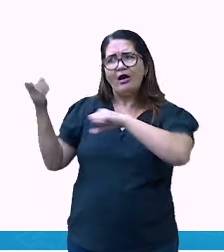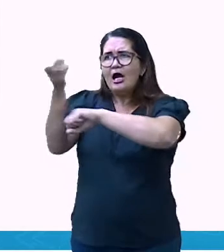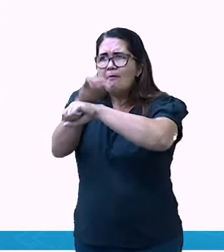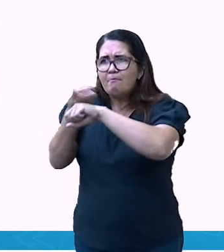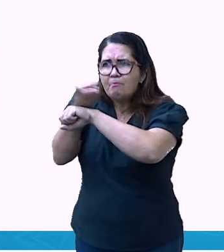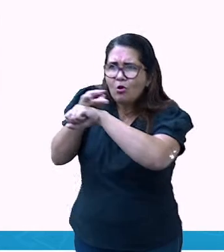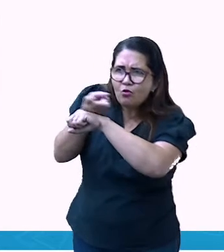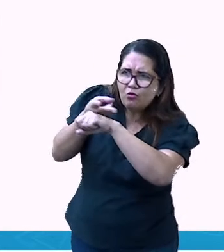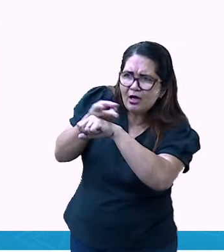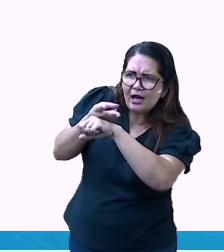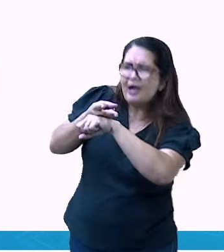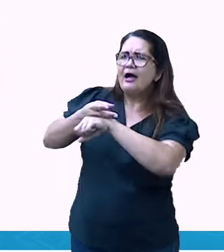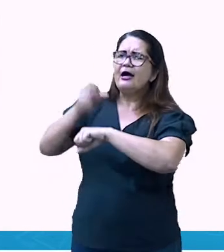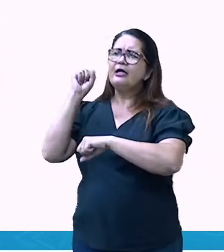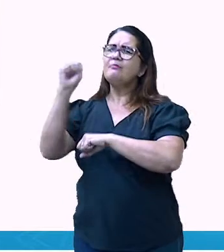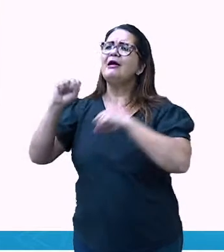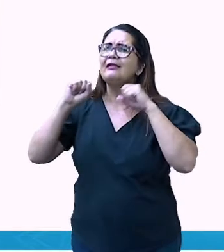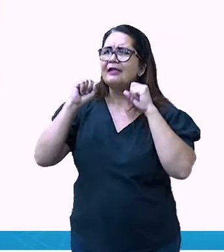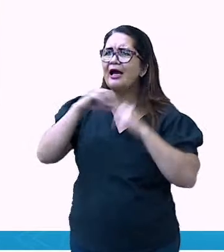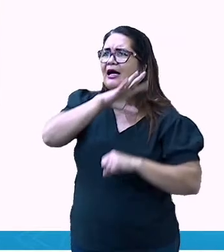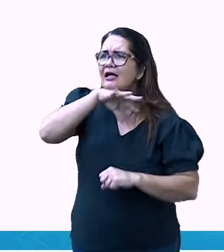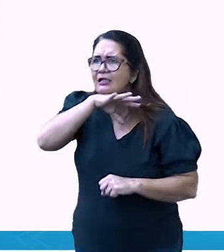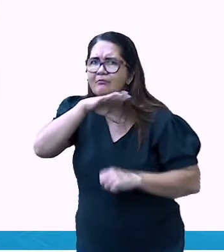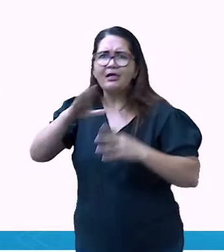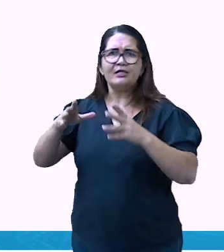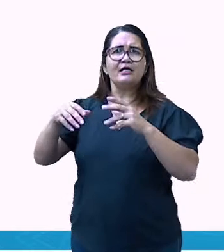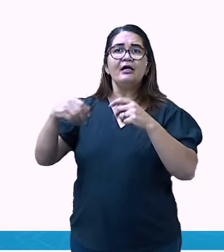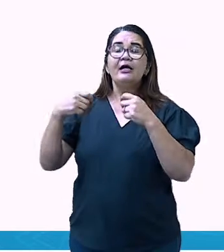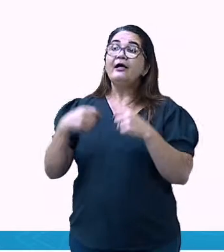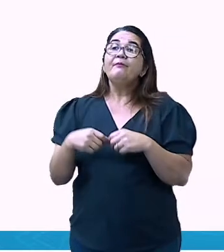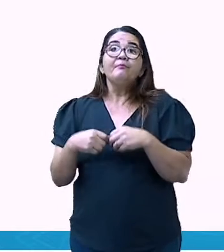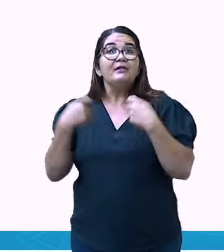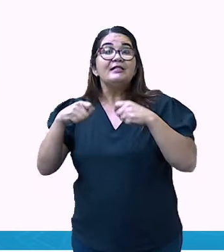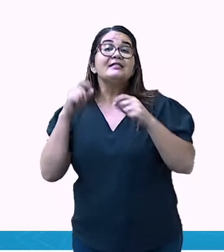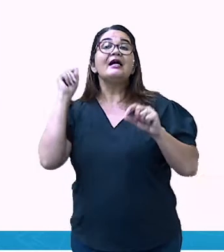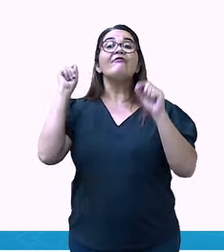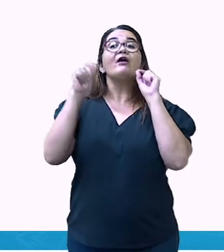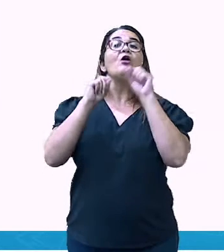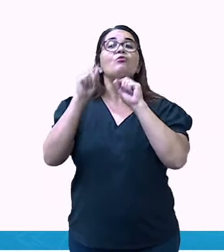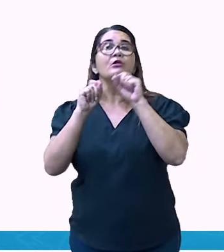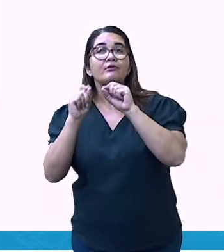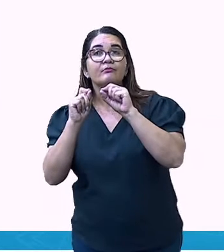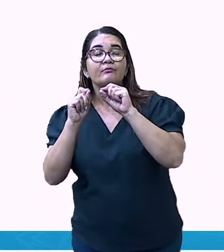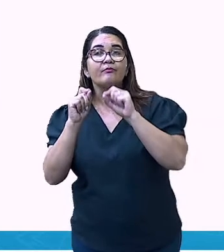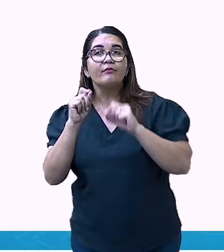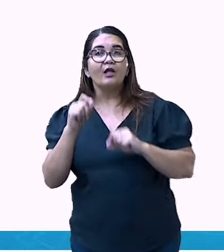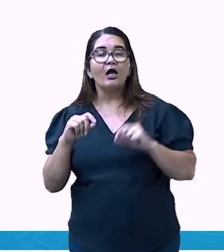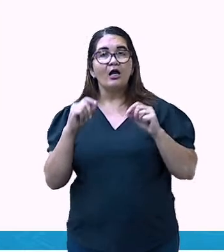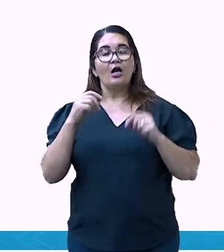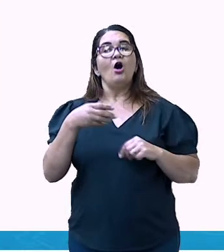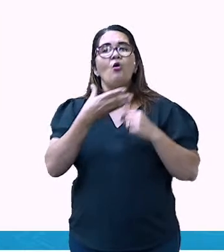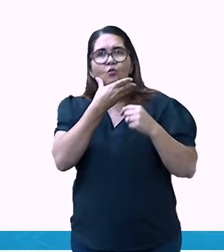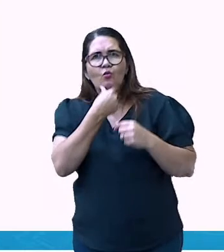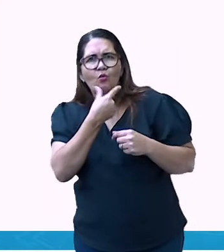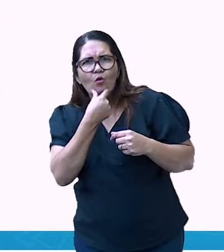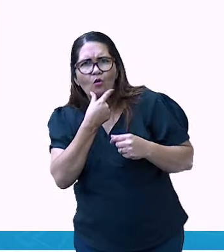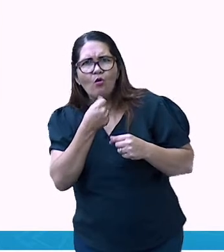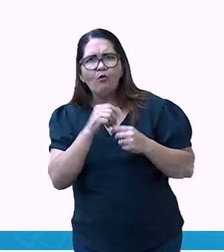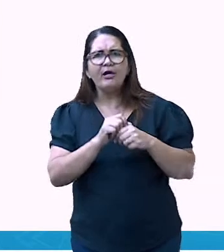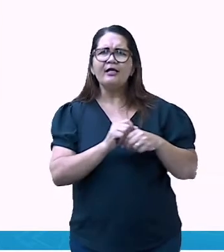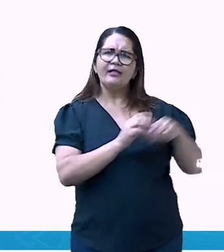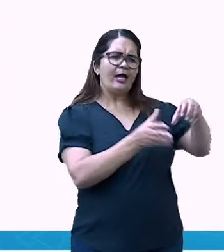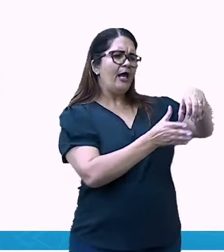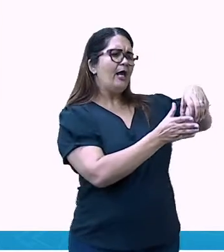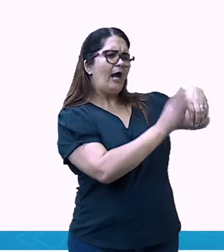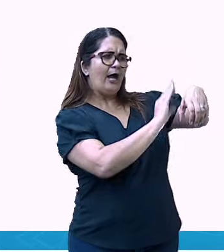por esse lugar, por essas terras aqui, o que ele fazia? Ele gravava ali ou através de alguns desenhos em